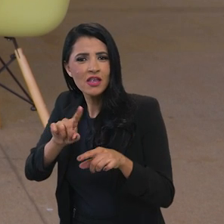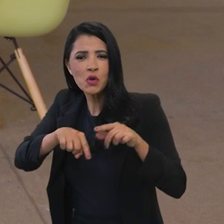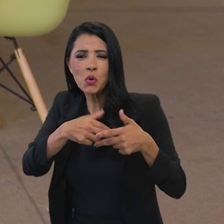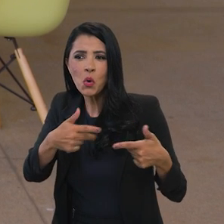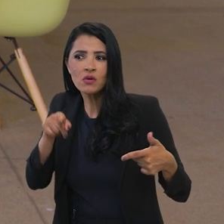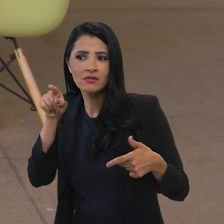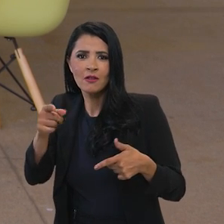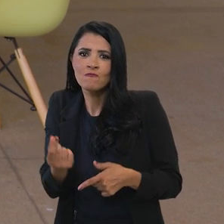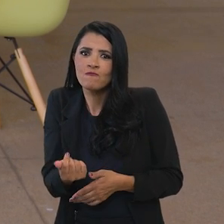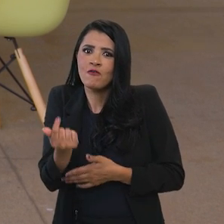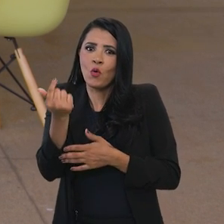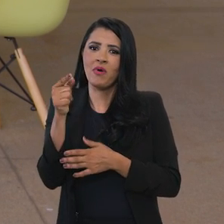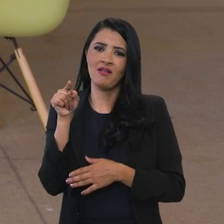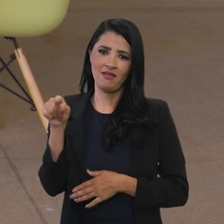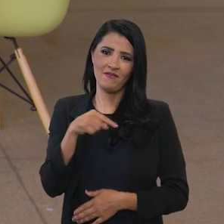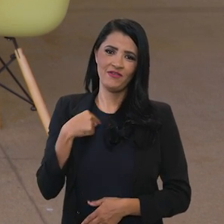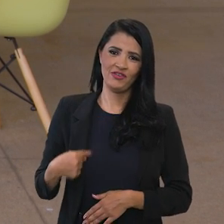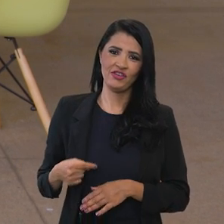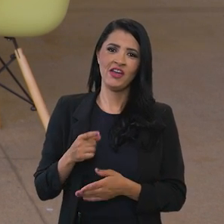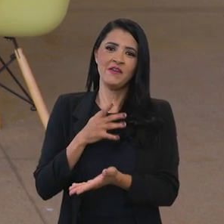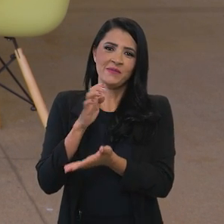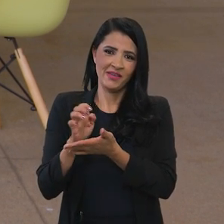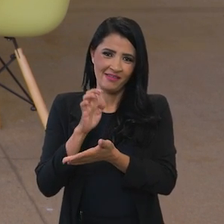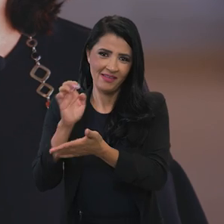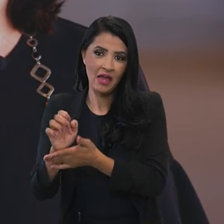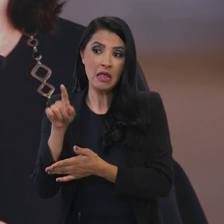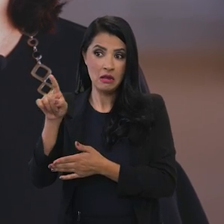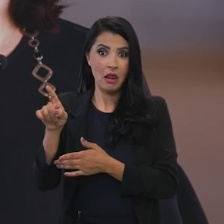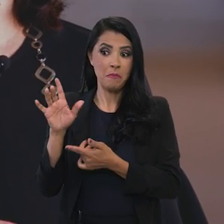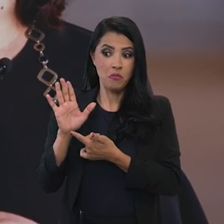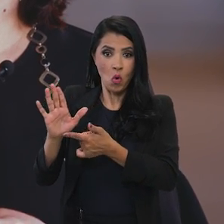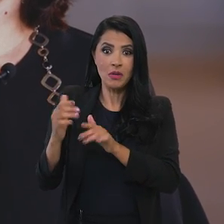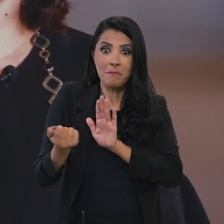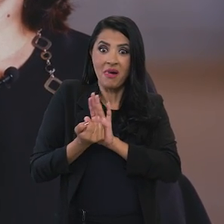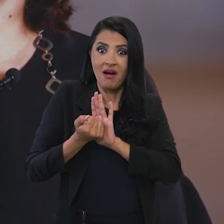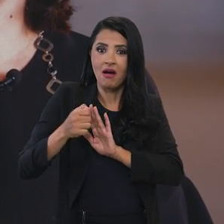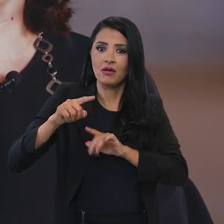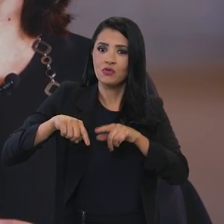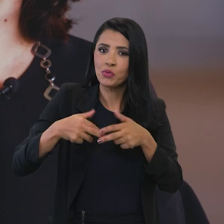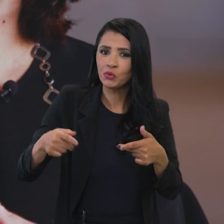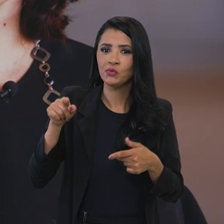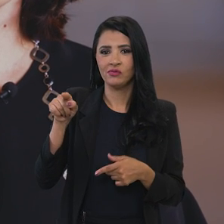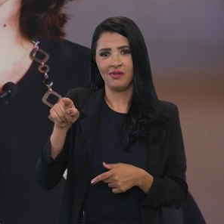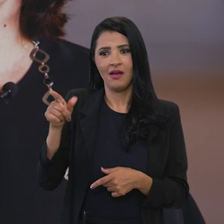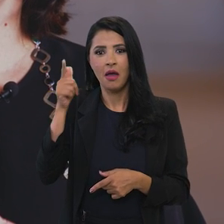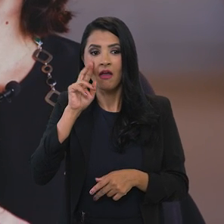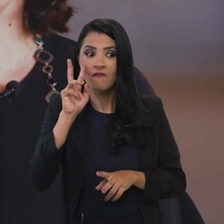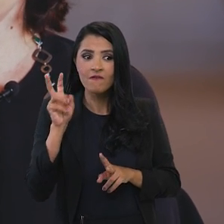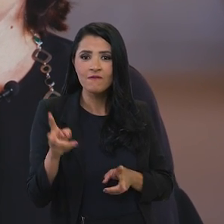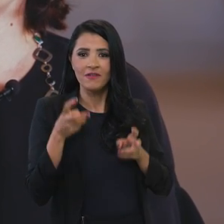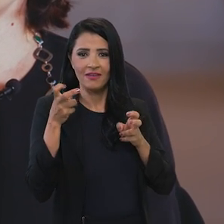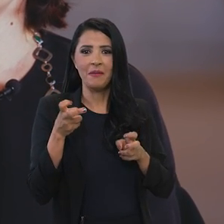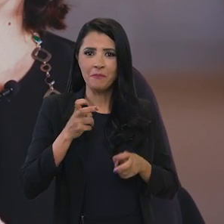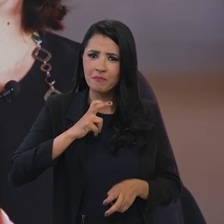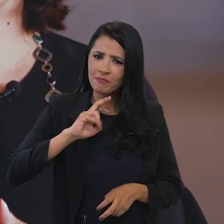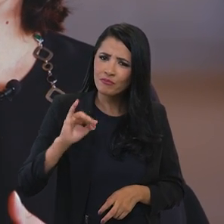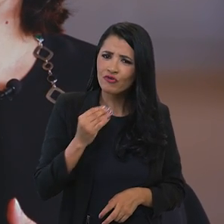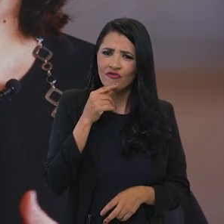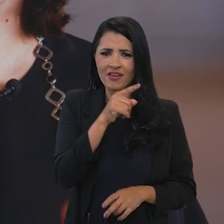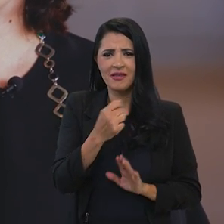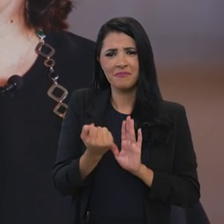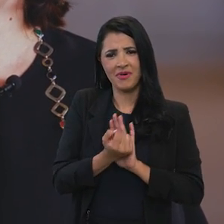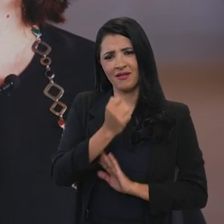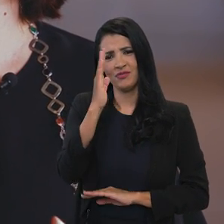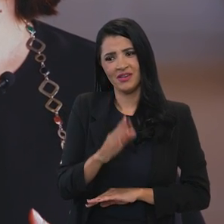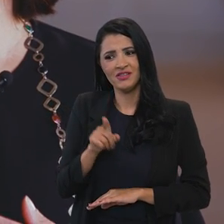agregado para a China posicione marcas brasileiras lá e que a gente aproveite esse ativo da marca Brasil no mercado chinês os